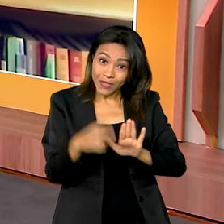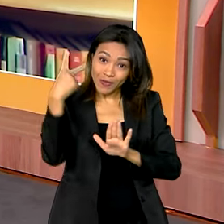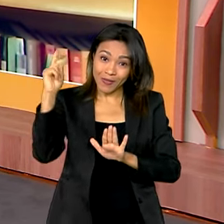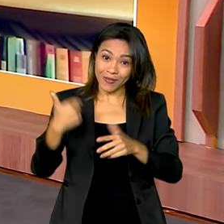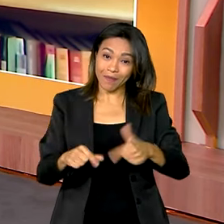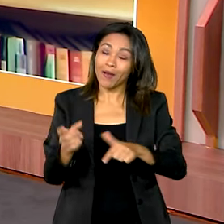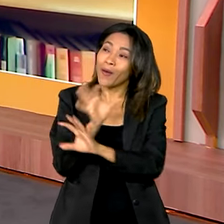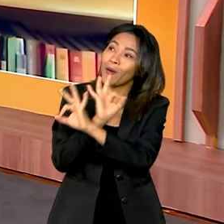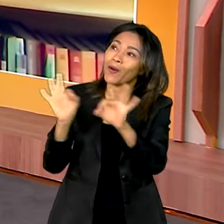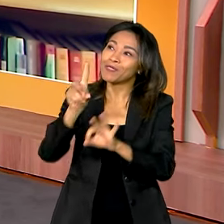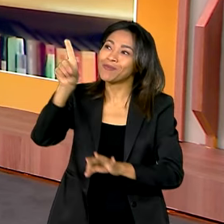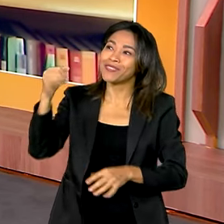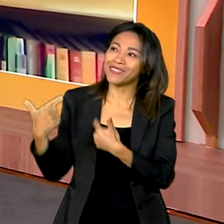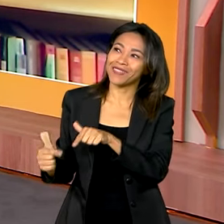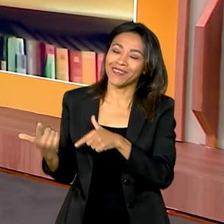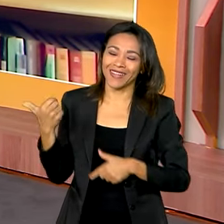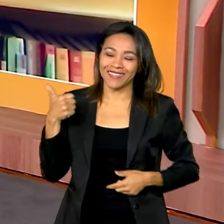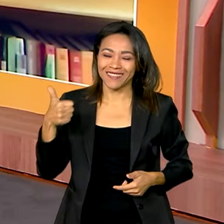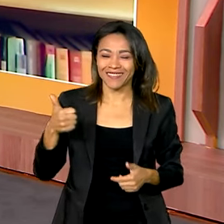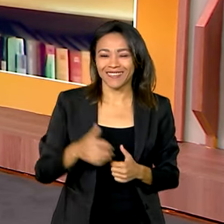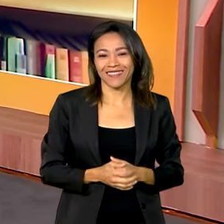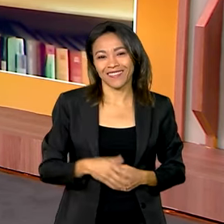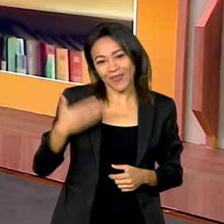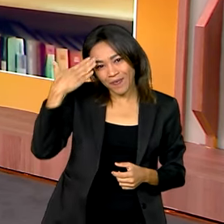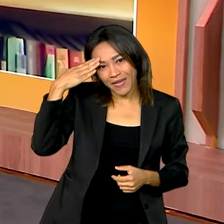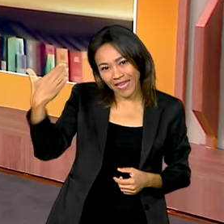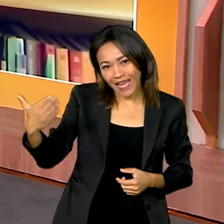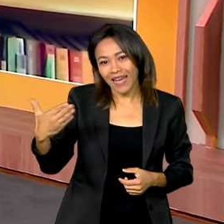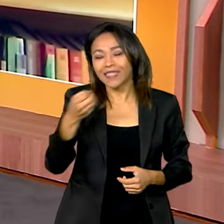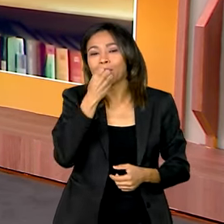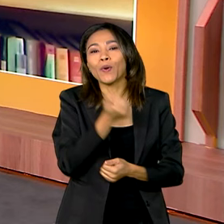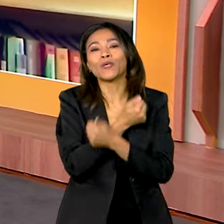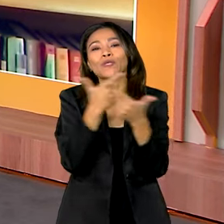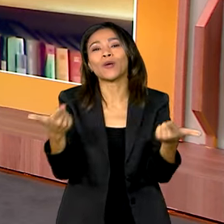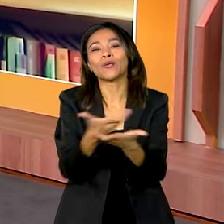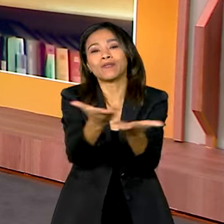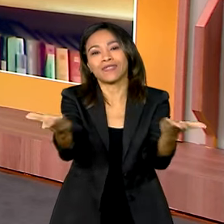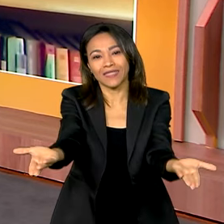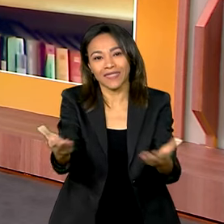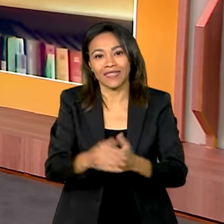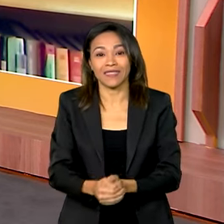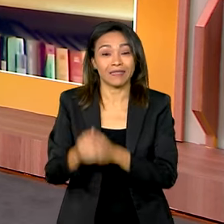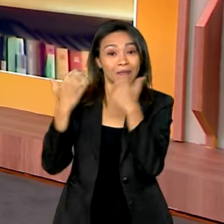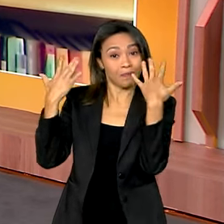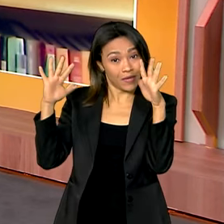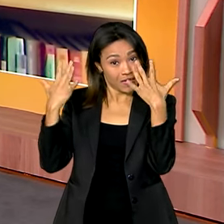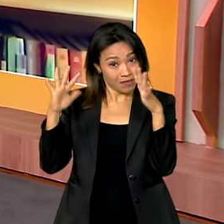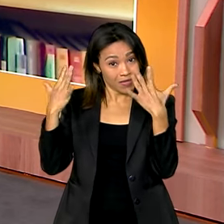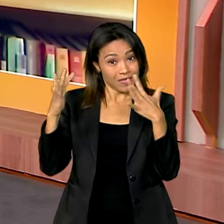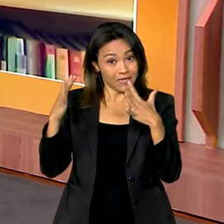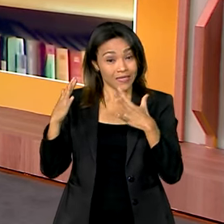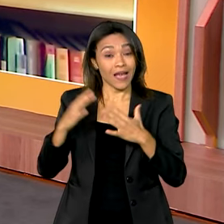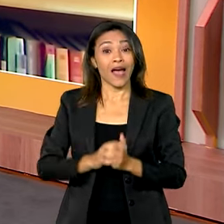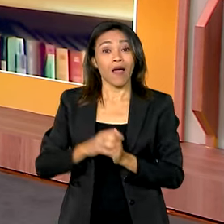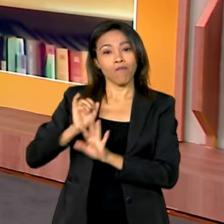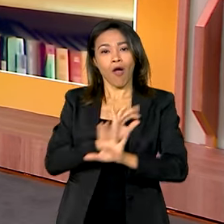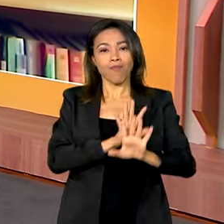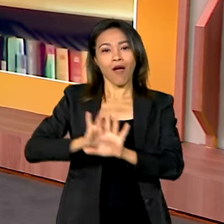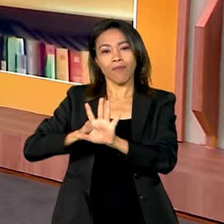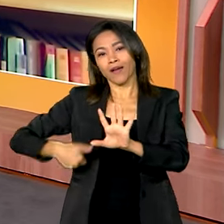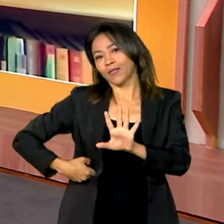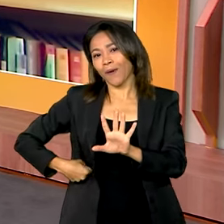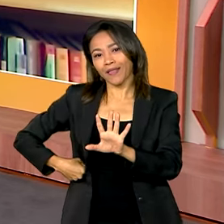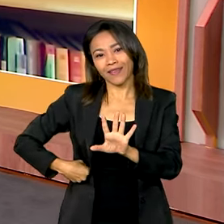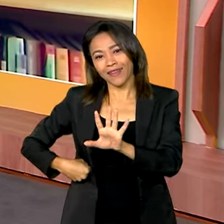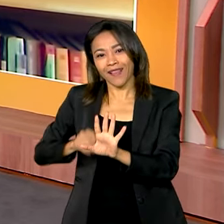dia de trabalho para a senhora aí hoje. Muito obrigada, boa sorte aí para todos. Parabenizar também as quadrilhas juninas, né, que passaram